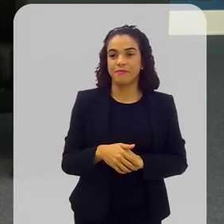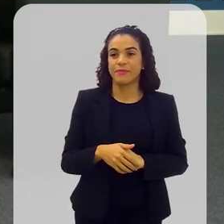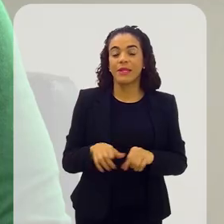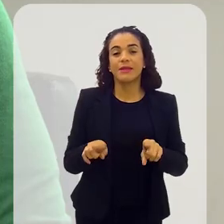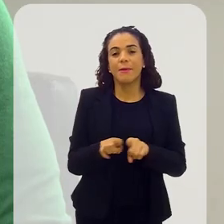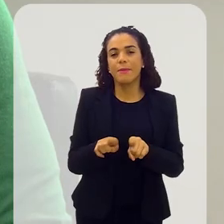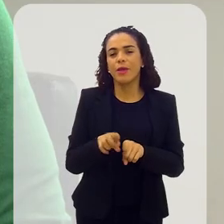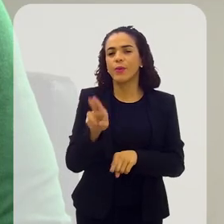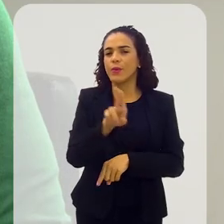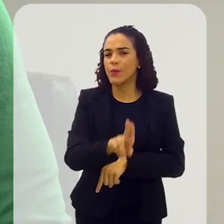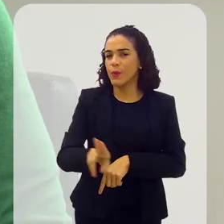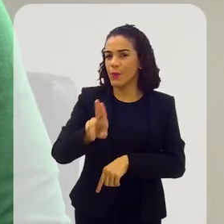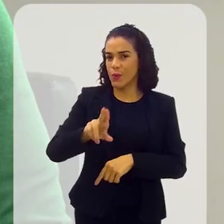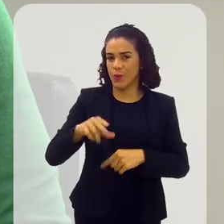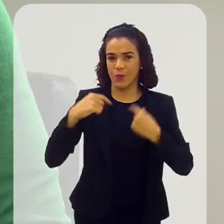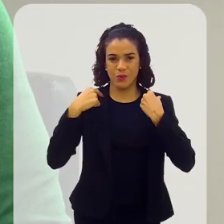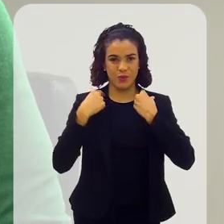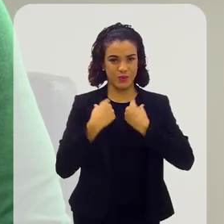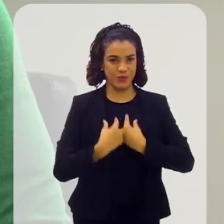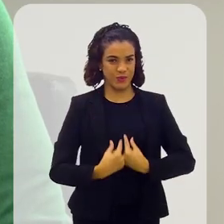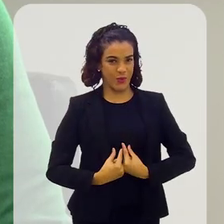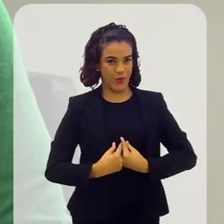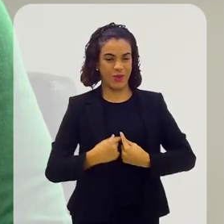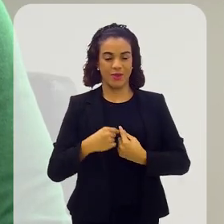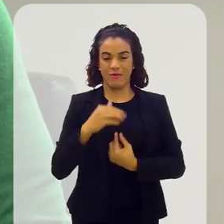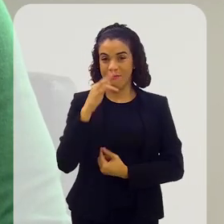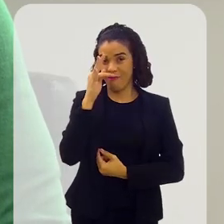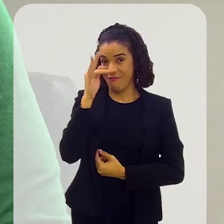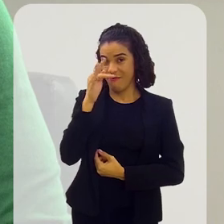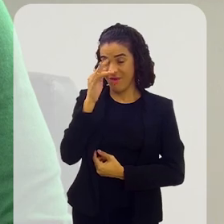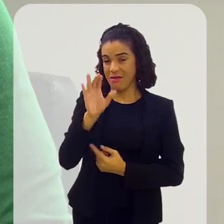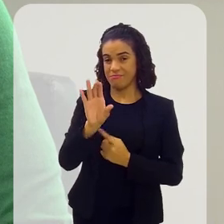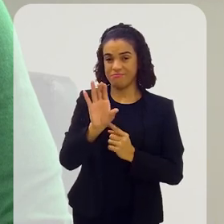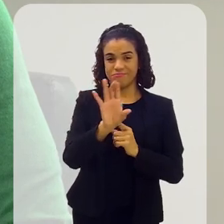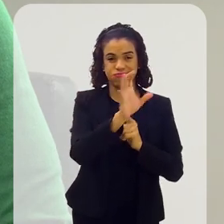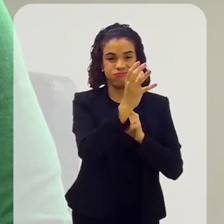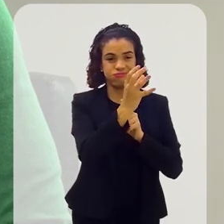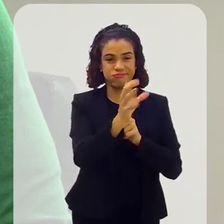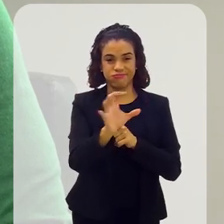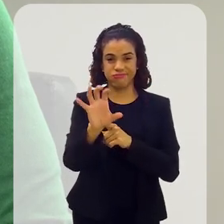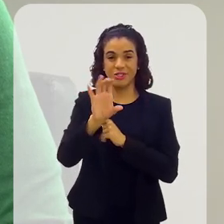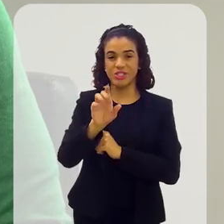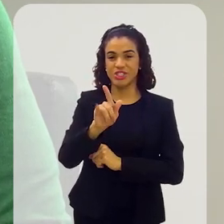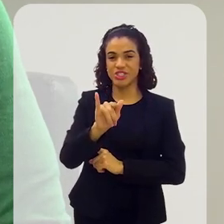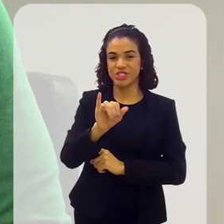Agora, o uso do cordão de girassol, ele não